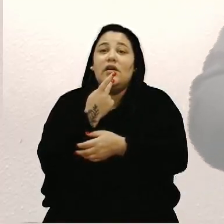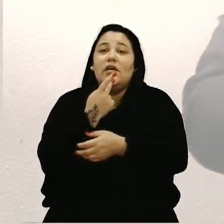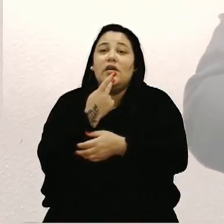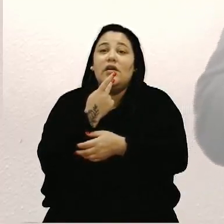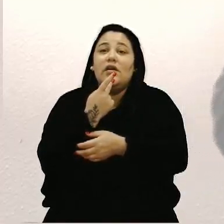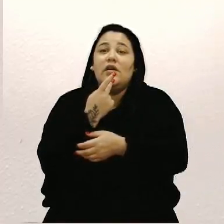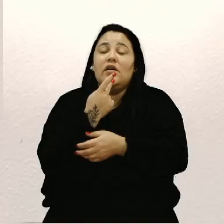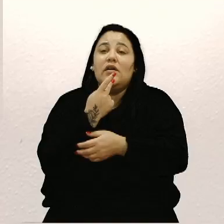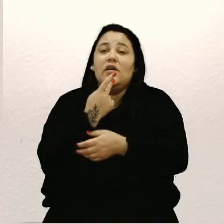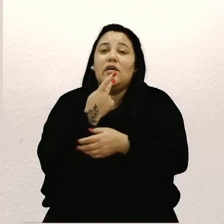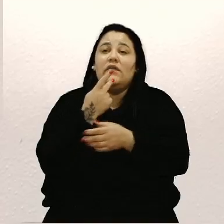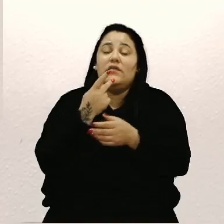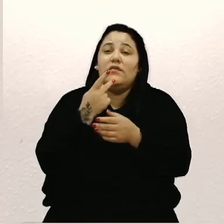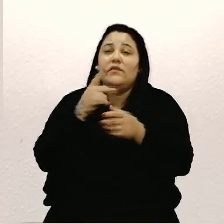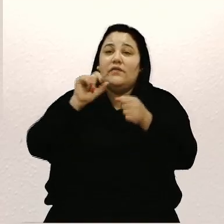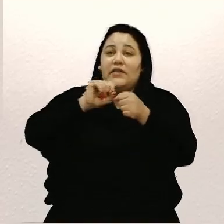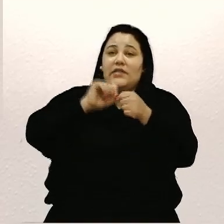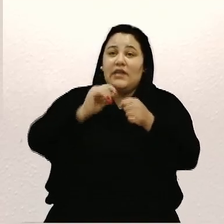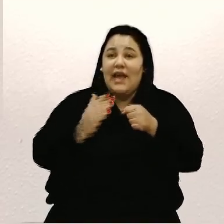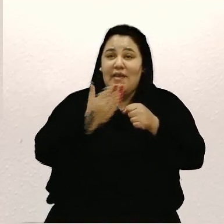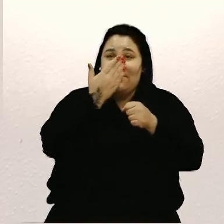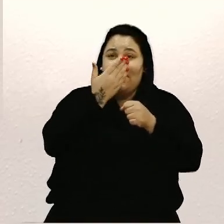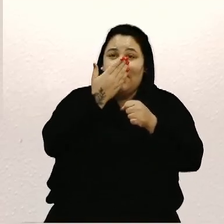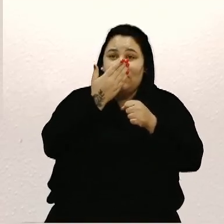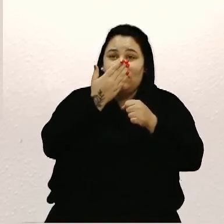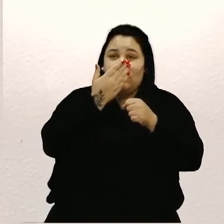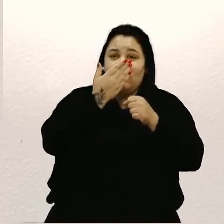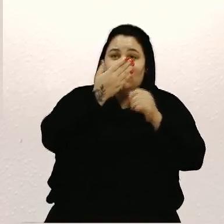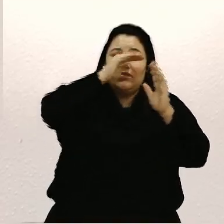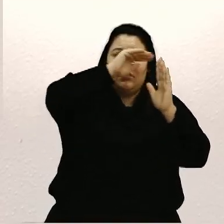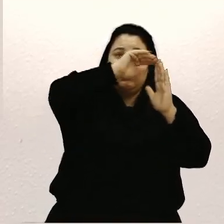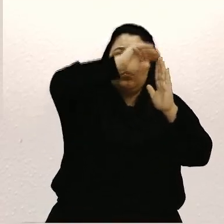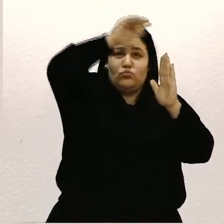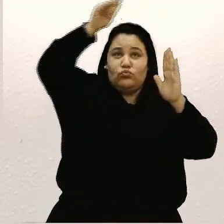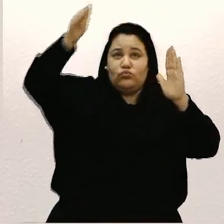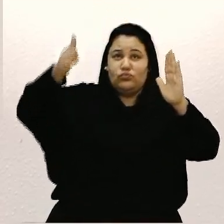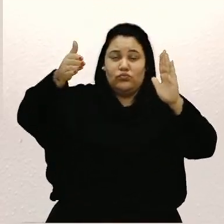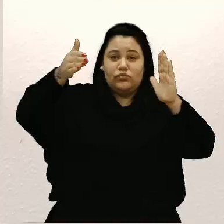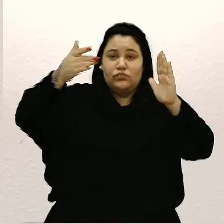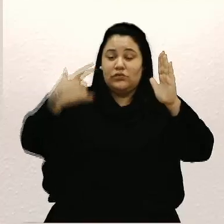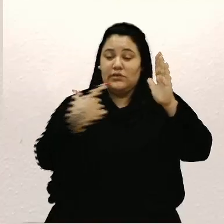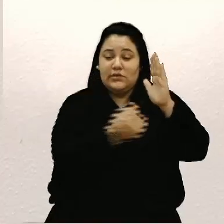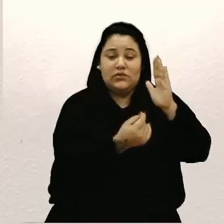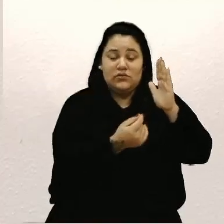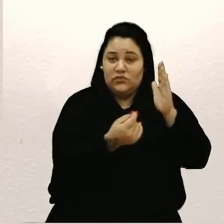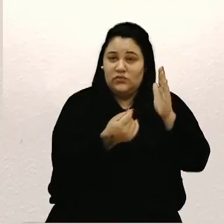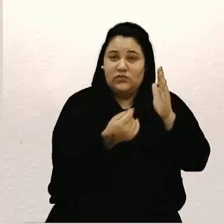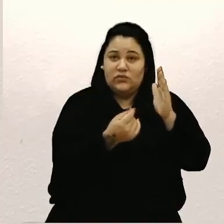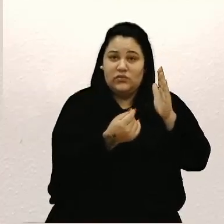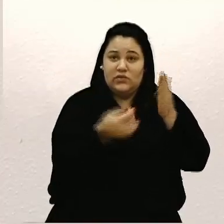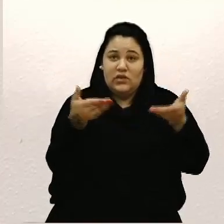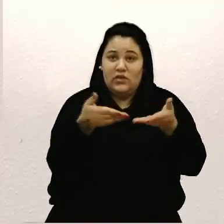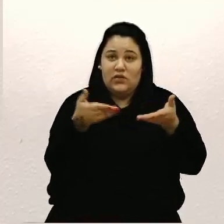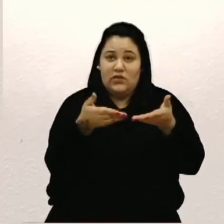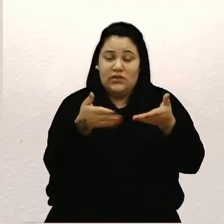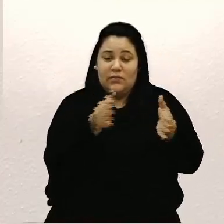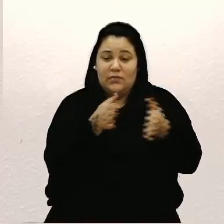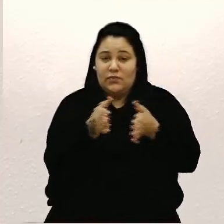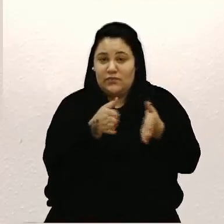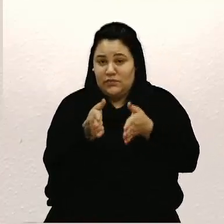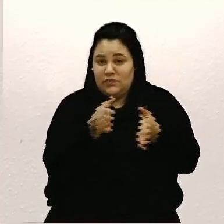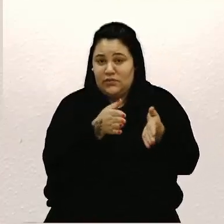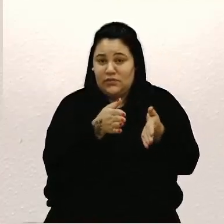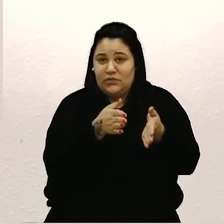poderem, no mínimo, o embarque e o desembarque. E nós precisamos, agora está tramitando por lei, só que temos um problema